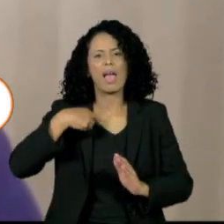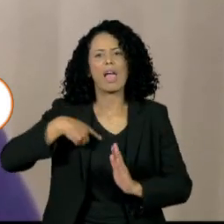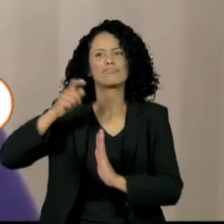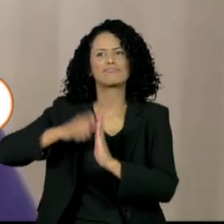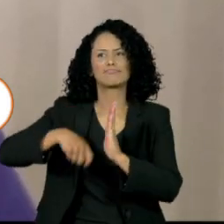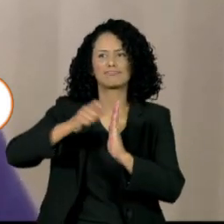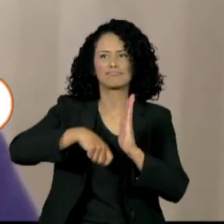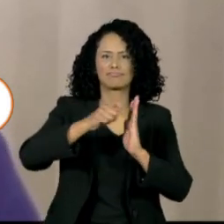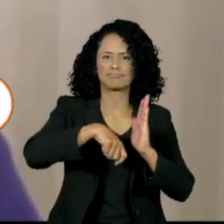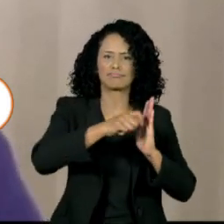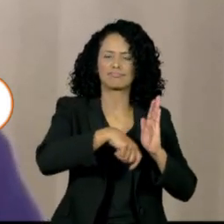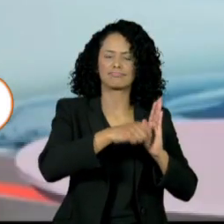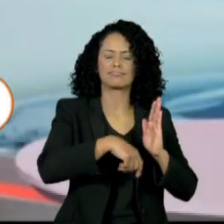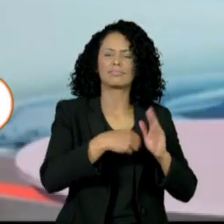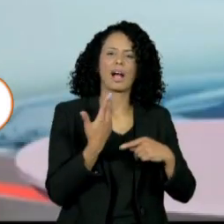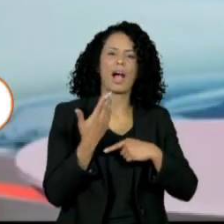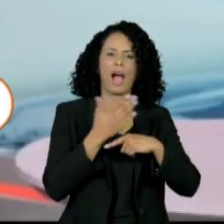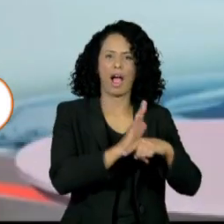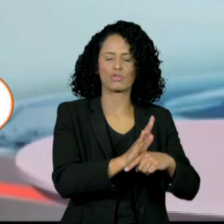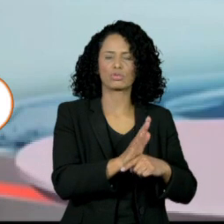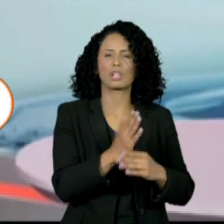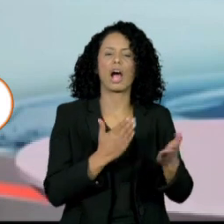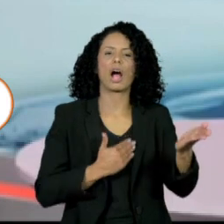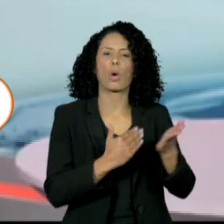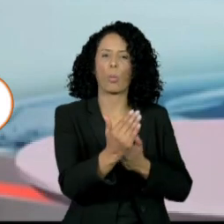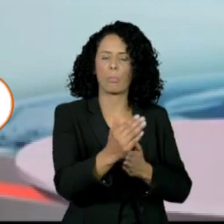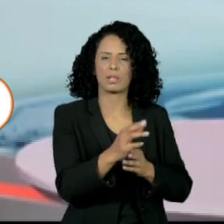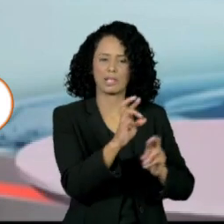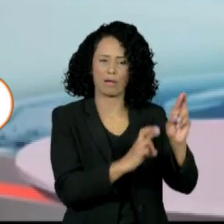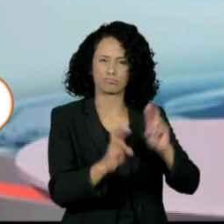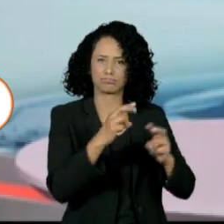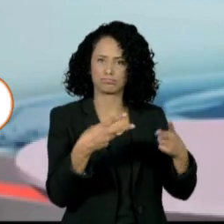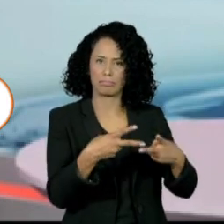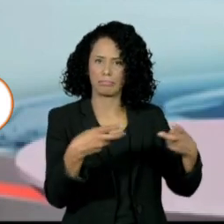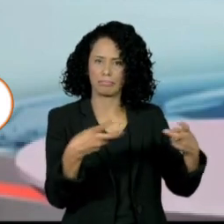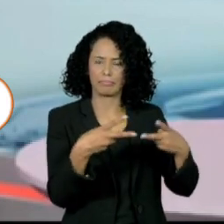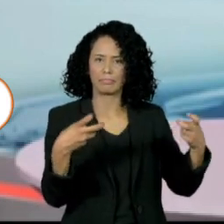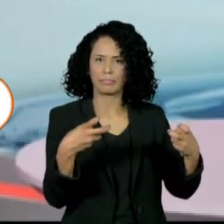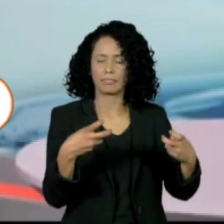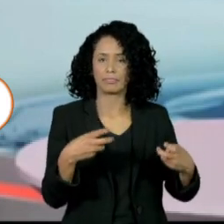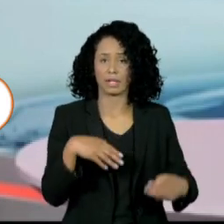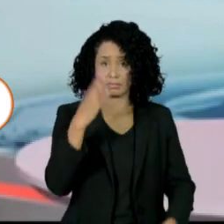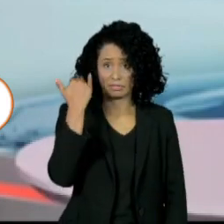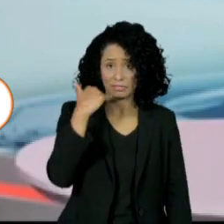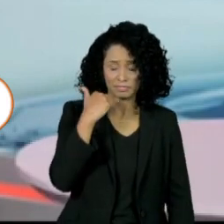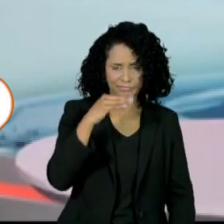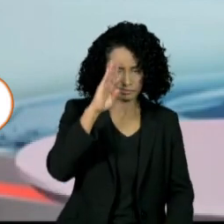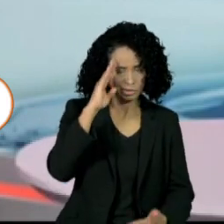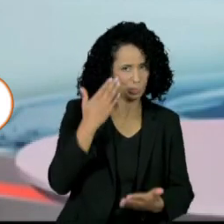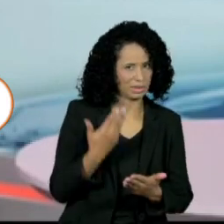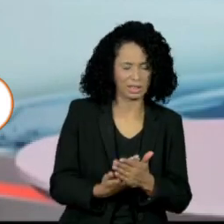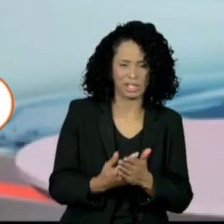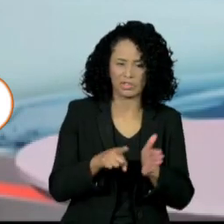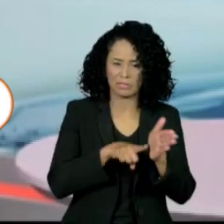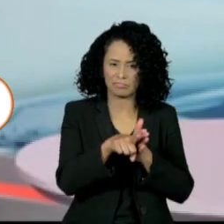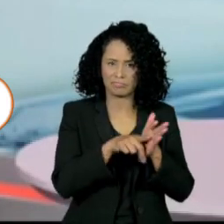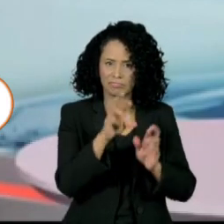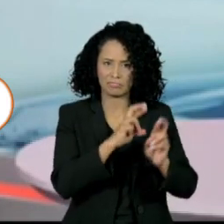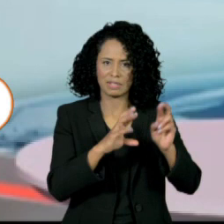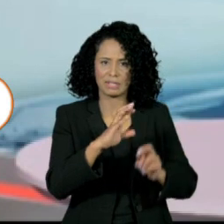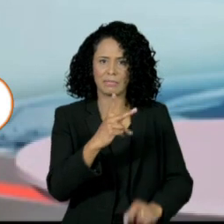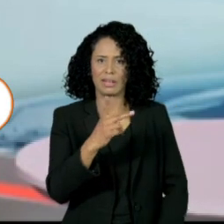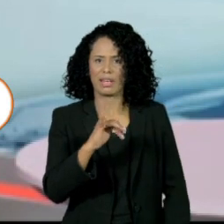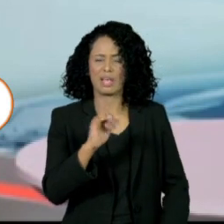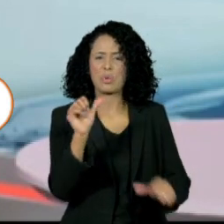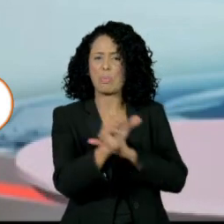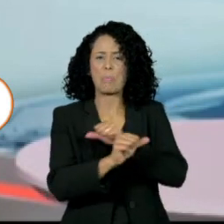pede a abertura de o CPI para investigar a Petrobras. Tebet não acredita que a investigação mudaria a política